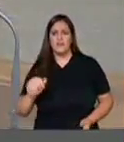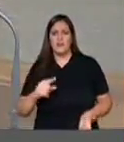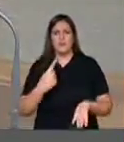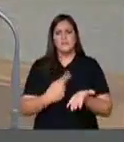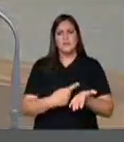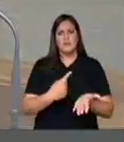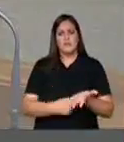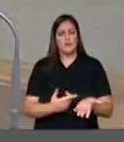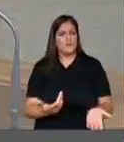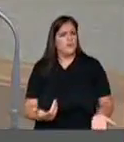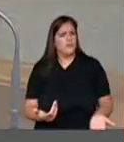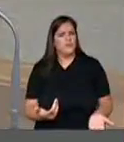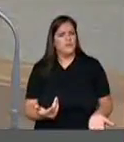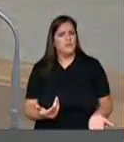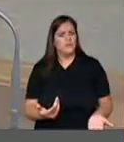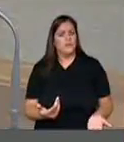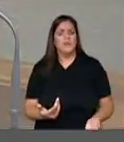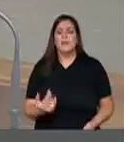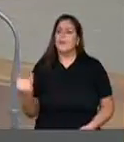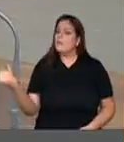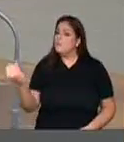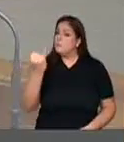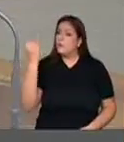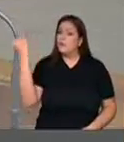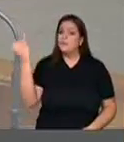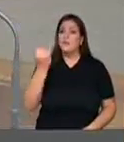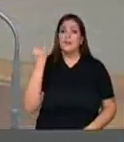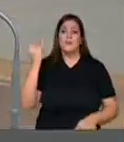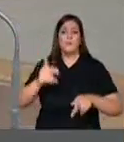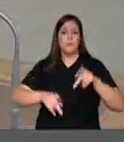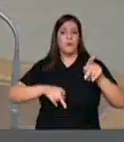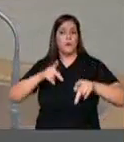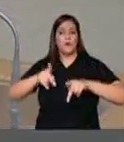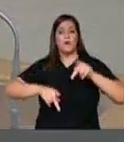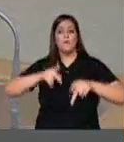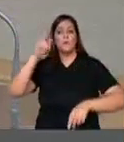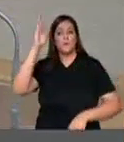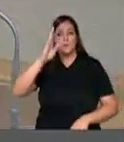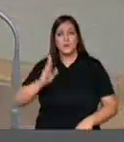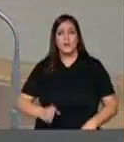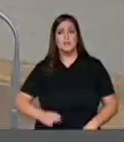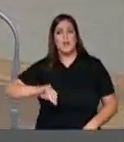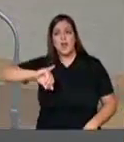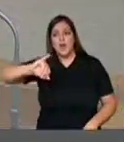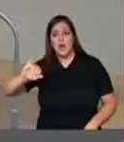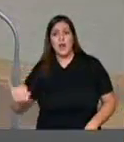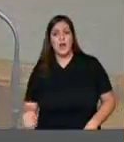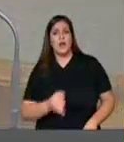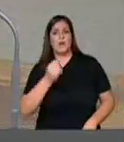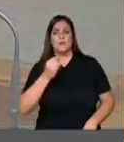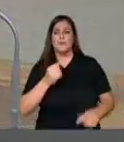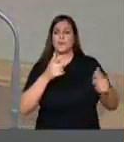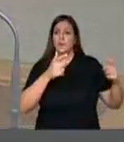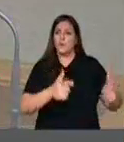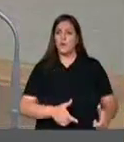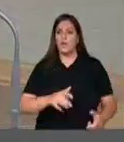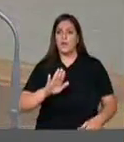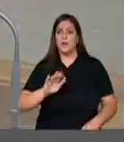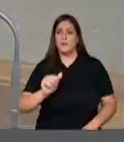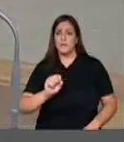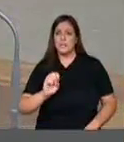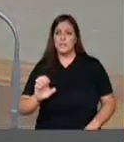que o povo brasileiro faça uso comercial da base de Alcântara, mas um processo